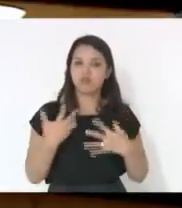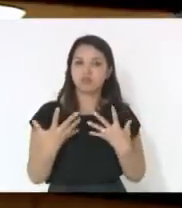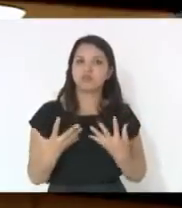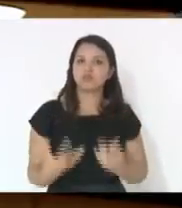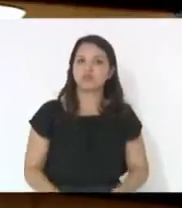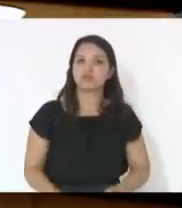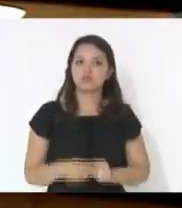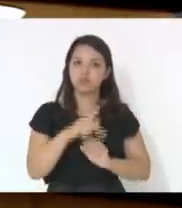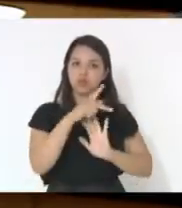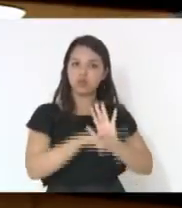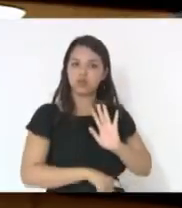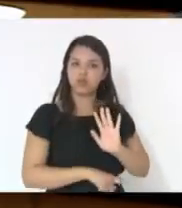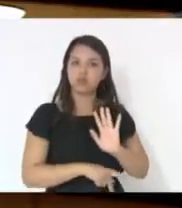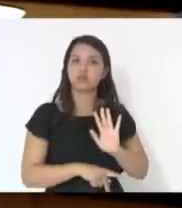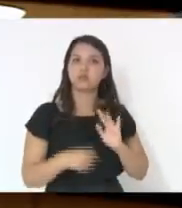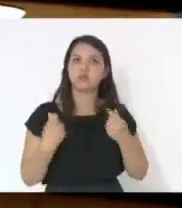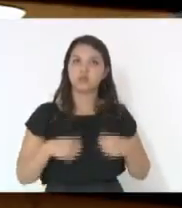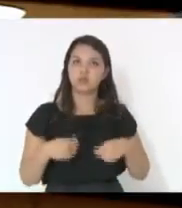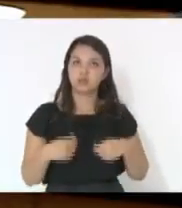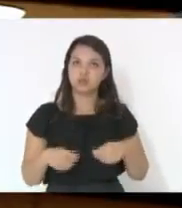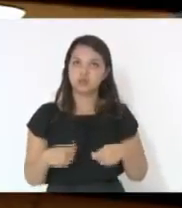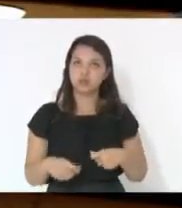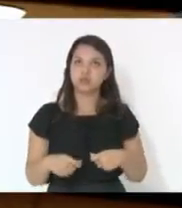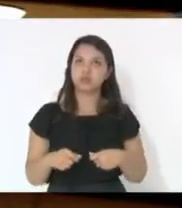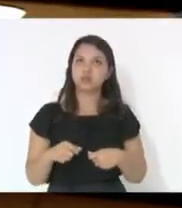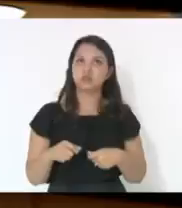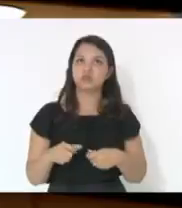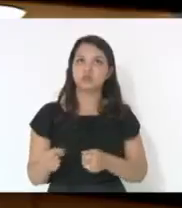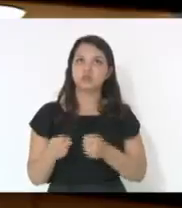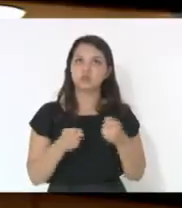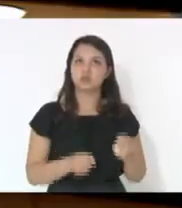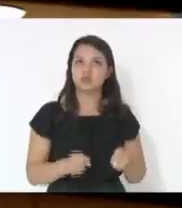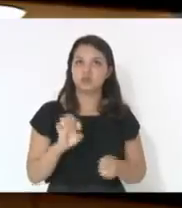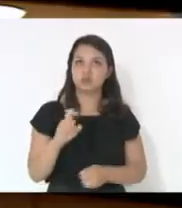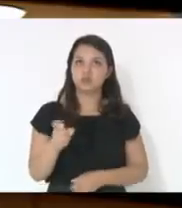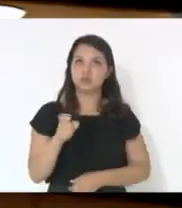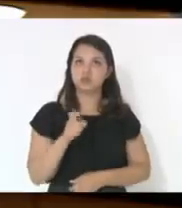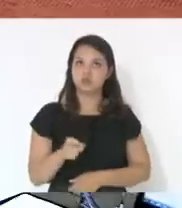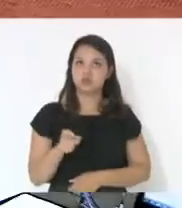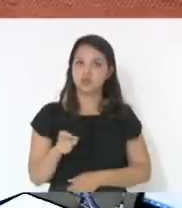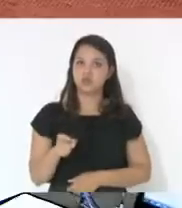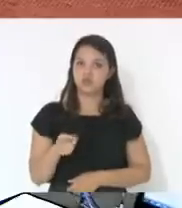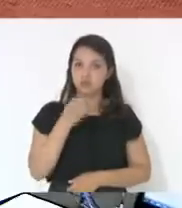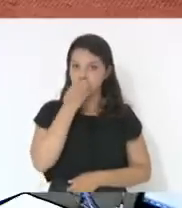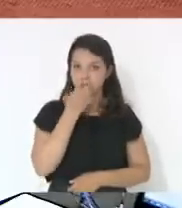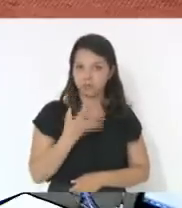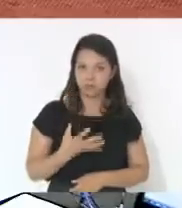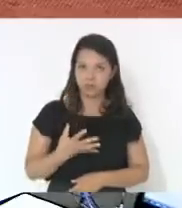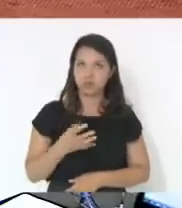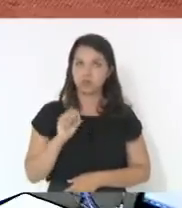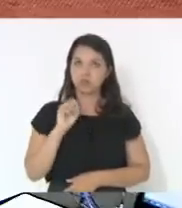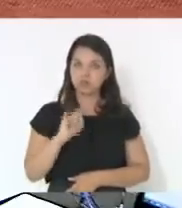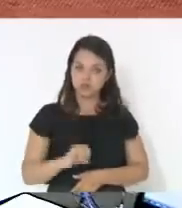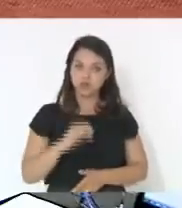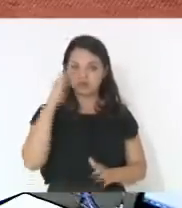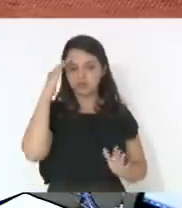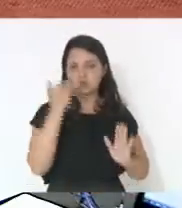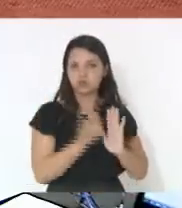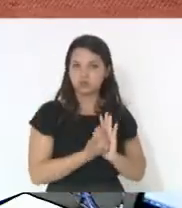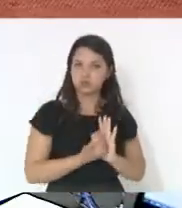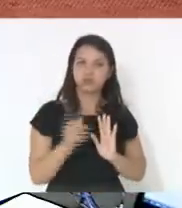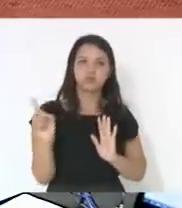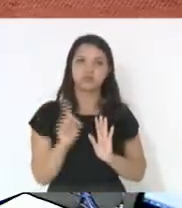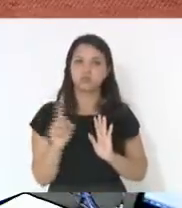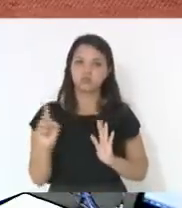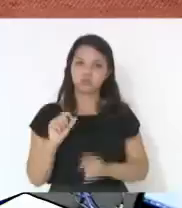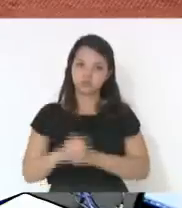mesmo em outra condição se estivesse no Executivo por uma questão prática. Quando não se cumpre o duodécimo, primeiro se empurra para o final do